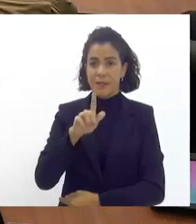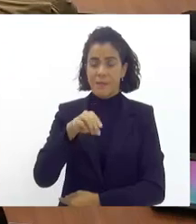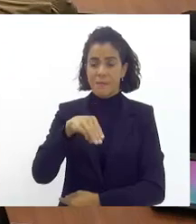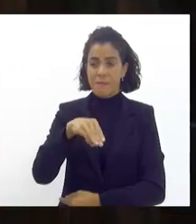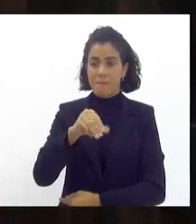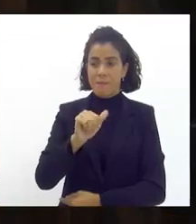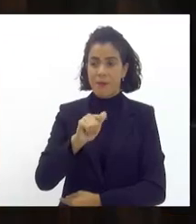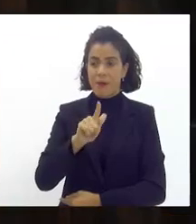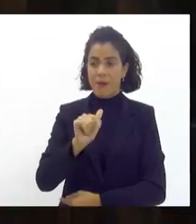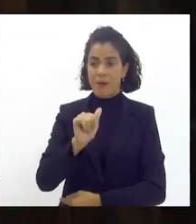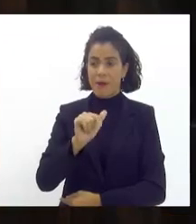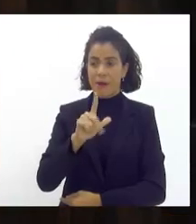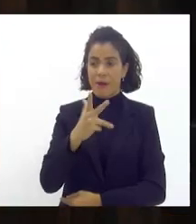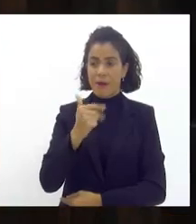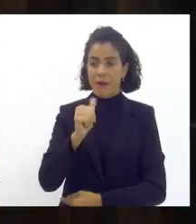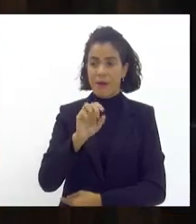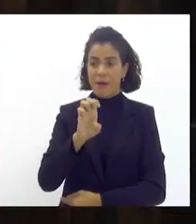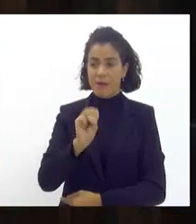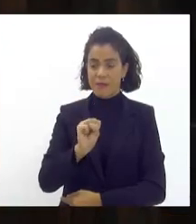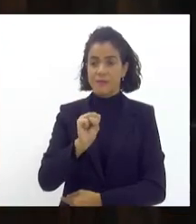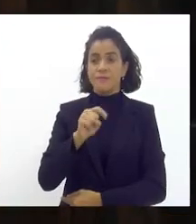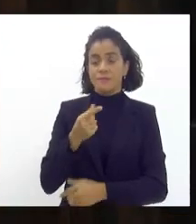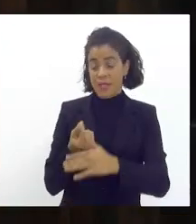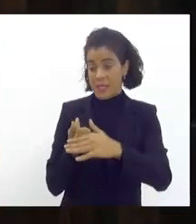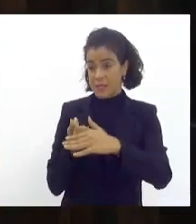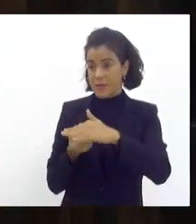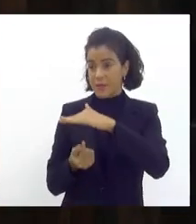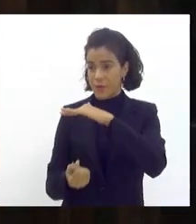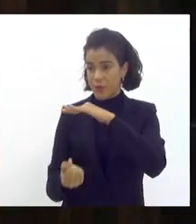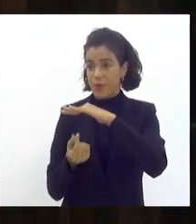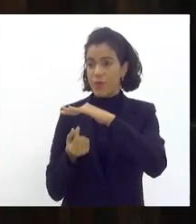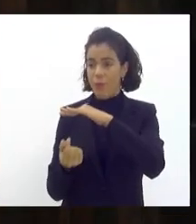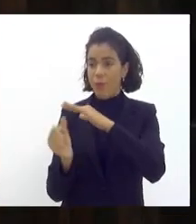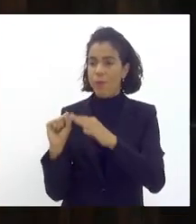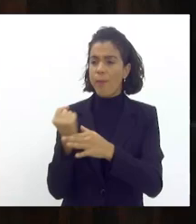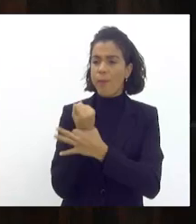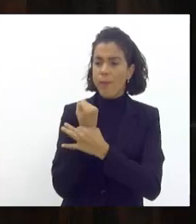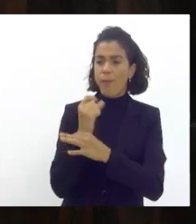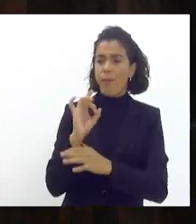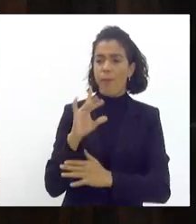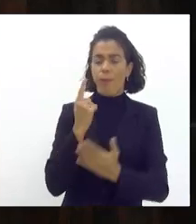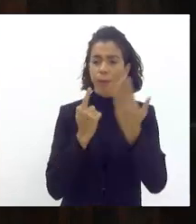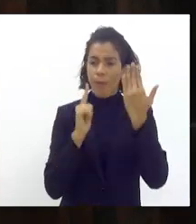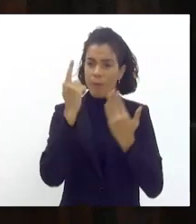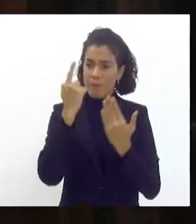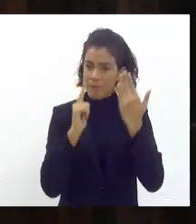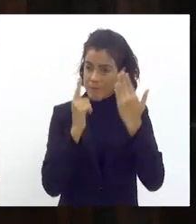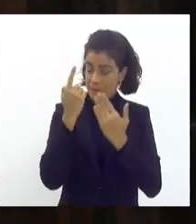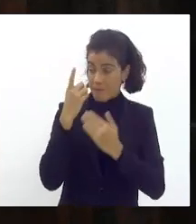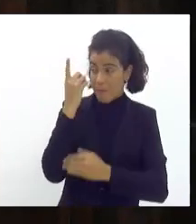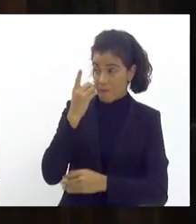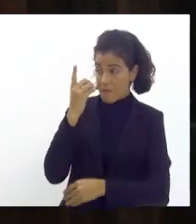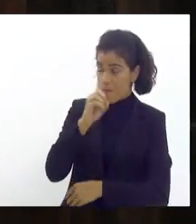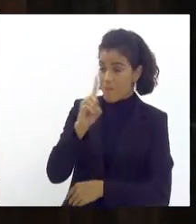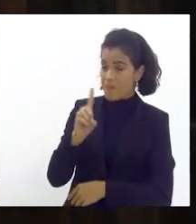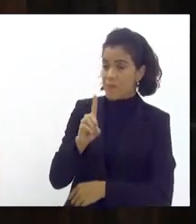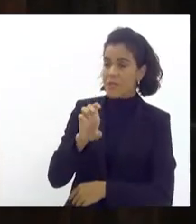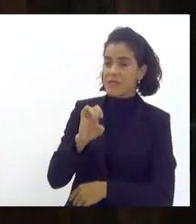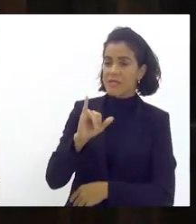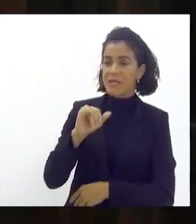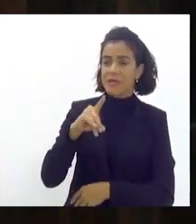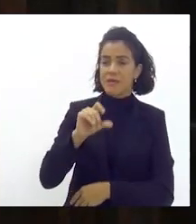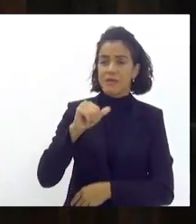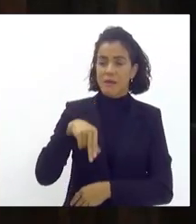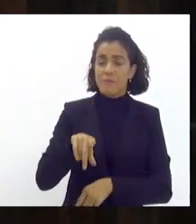temos pensado também muito e esse fundo garantirá não só para o carnaval deputado Azeidam mas também para todas as